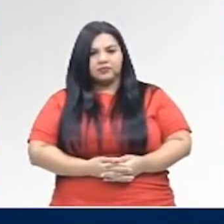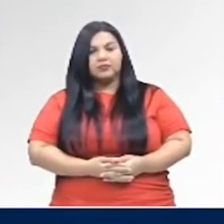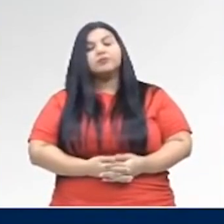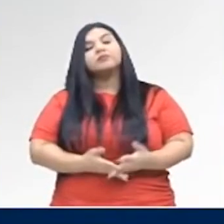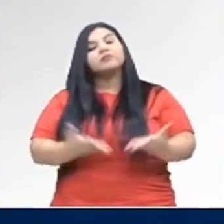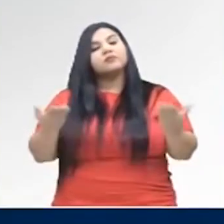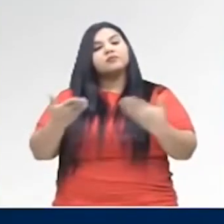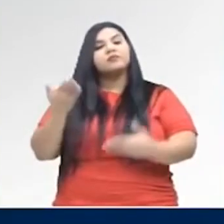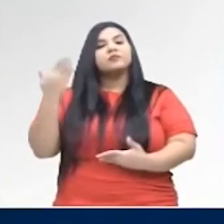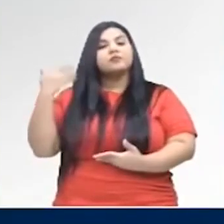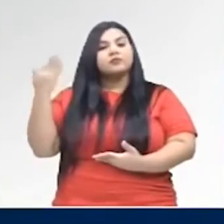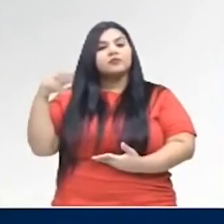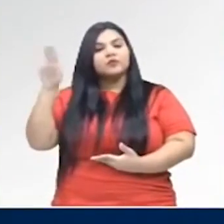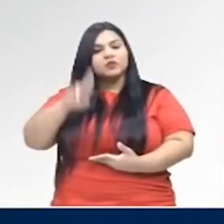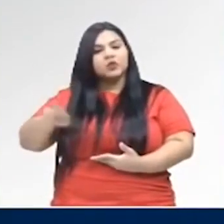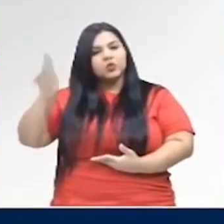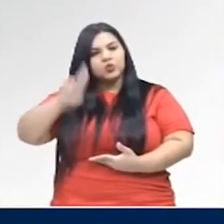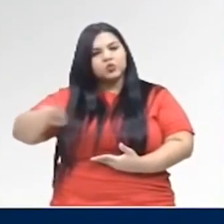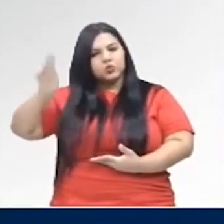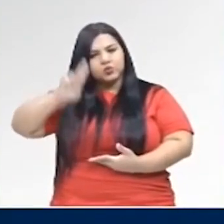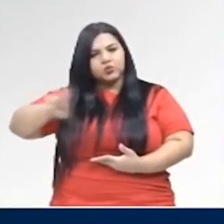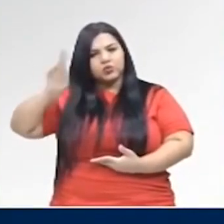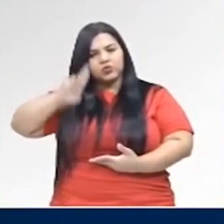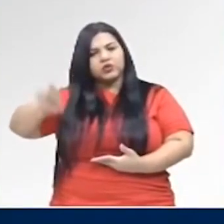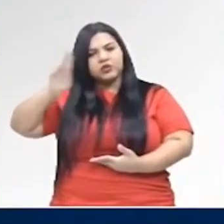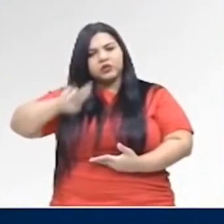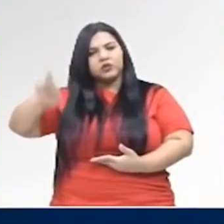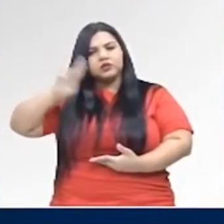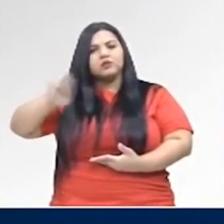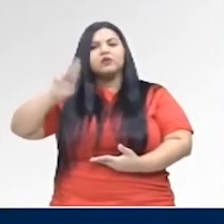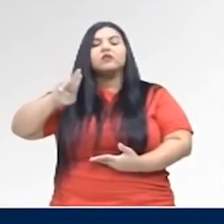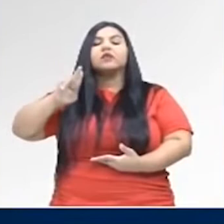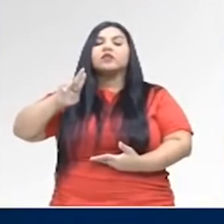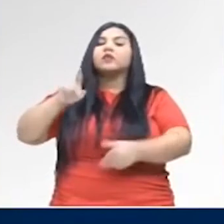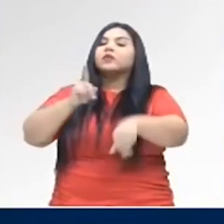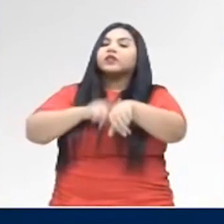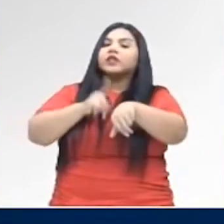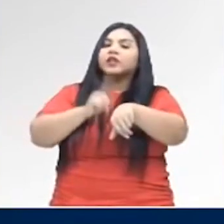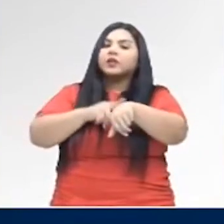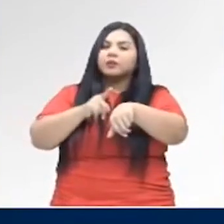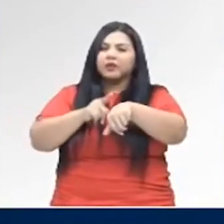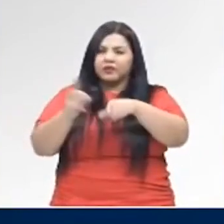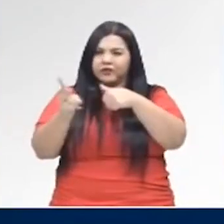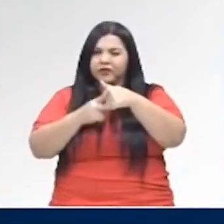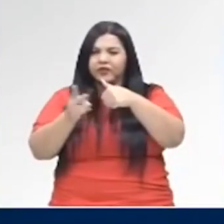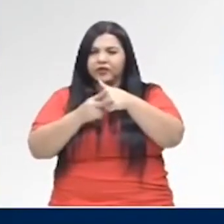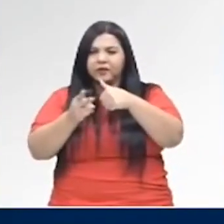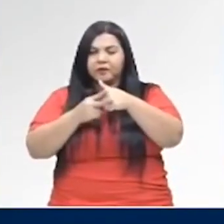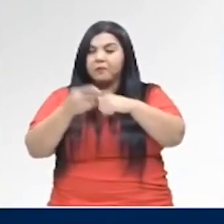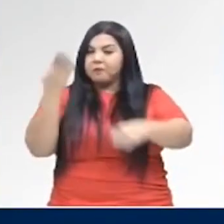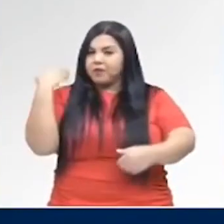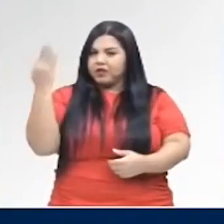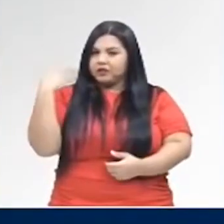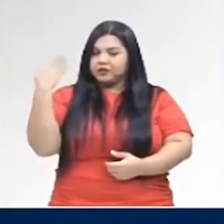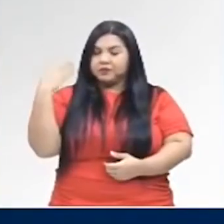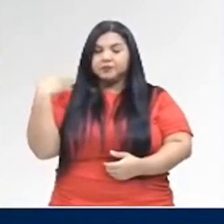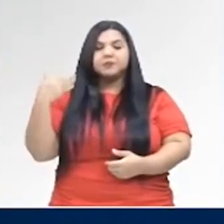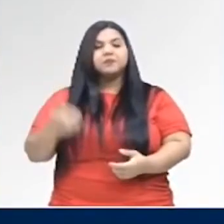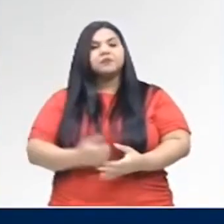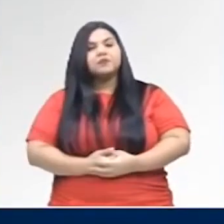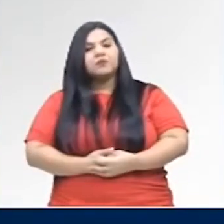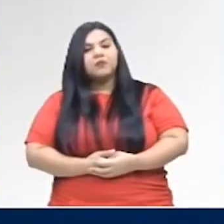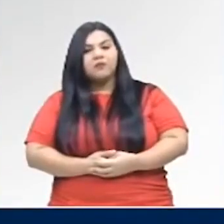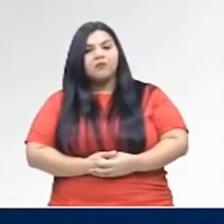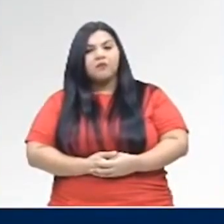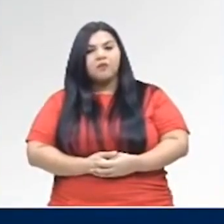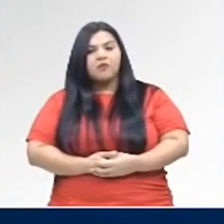lá. O uso, digo, o uso, o emprego do tempo verbal pretérito. Pretérito é passado. Onde